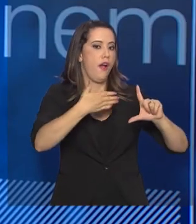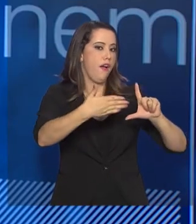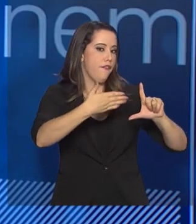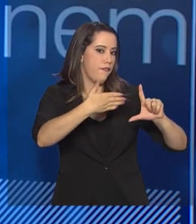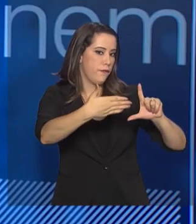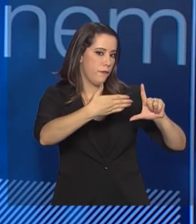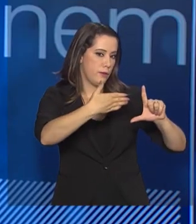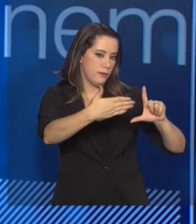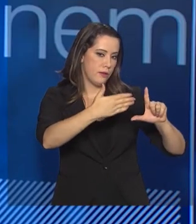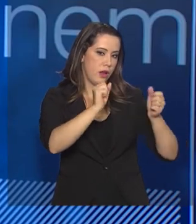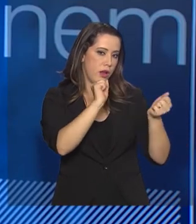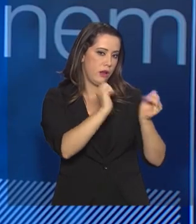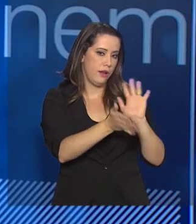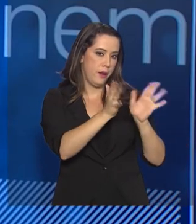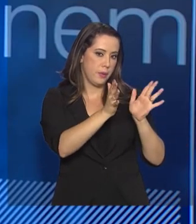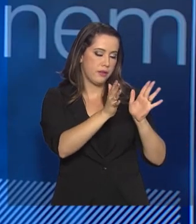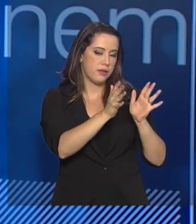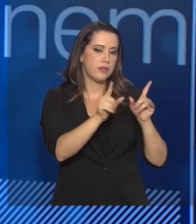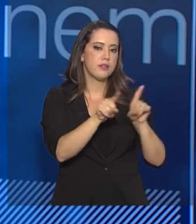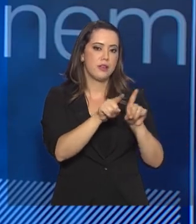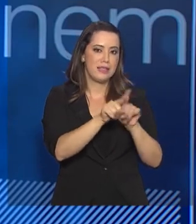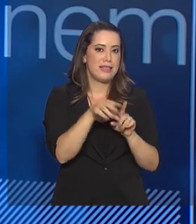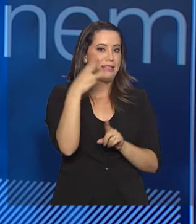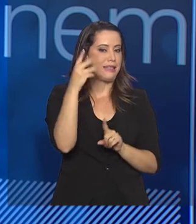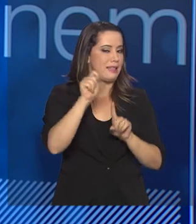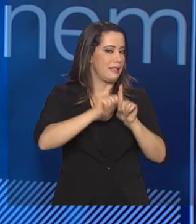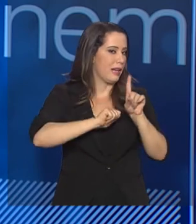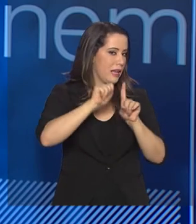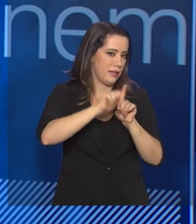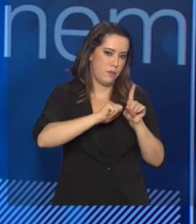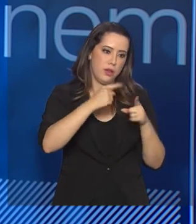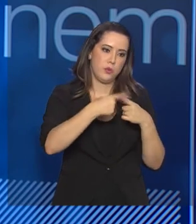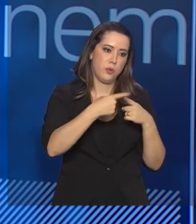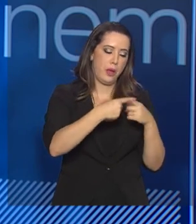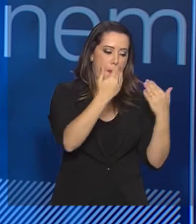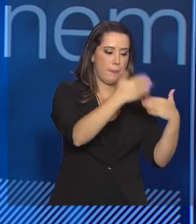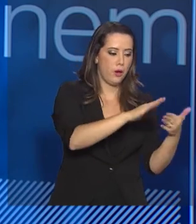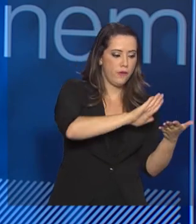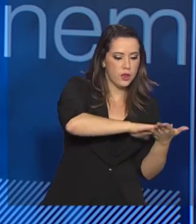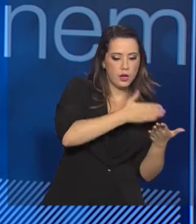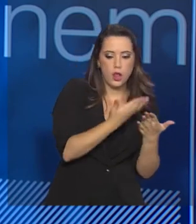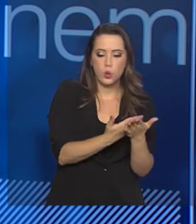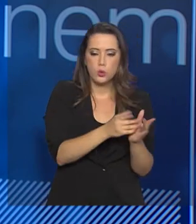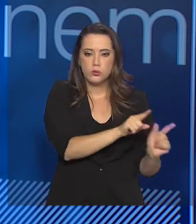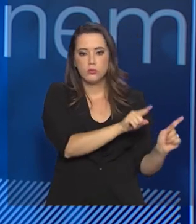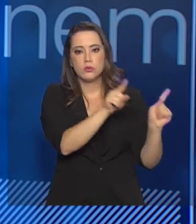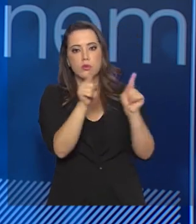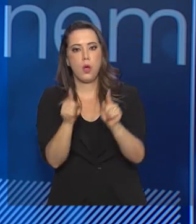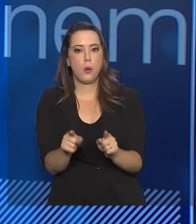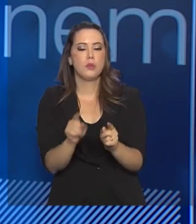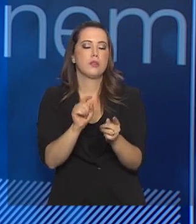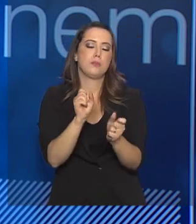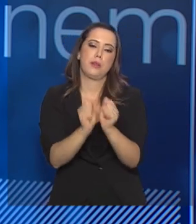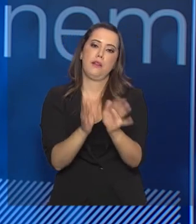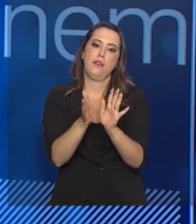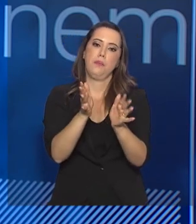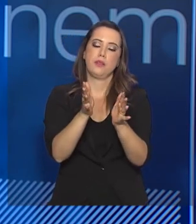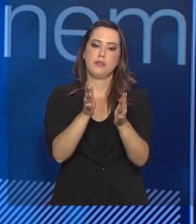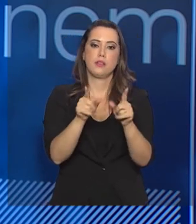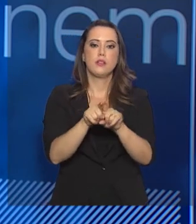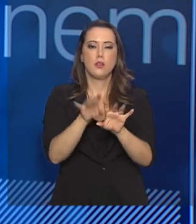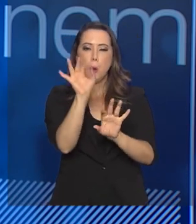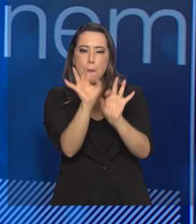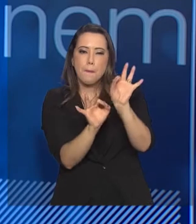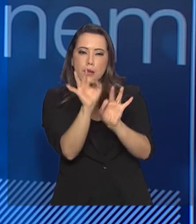meses para ficar pronta. É uma prova bastante complexa, a tradução para Libras, mas a gente oferece. Então, a gente monta,